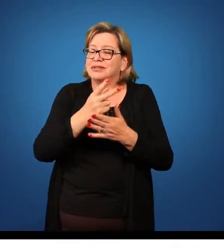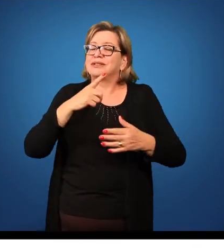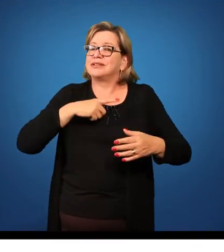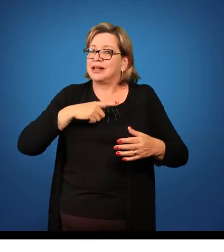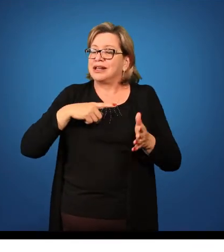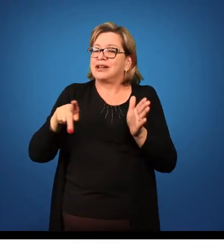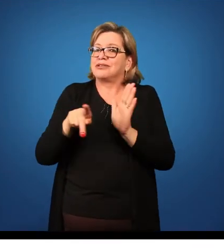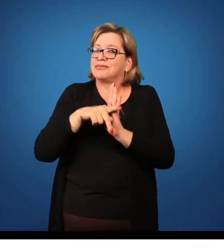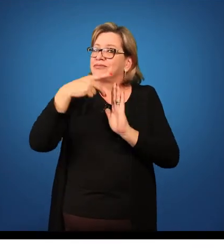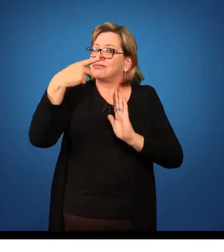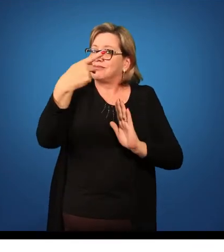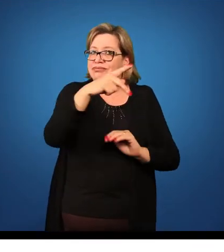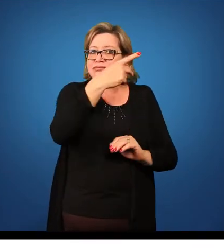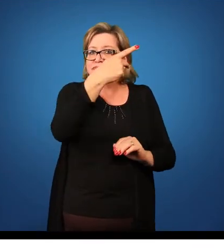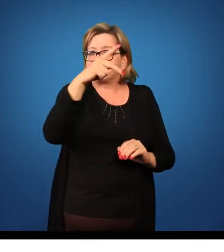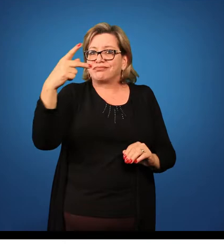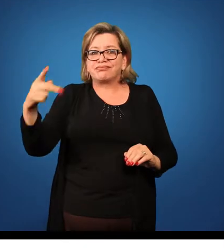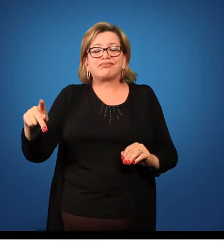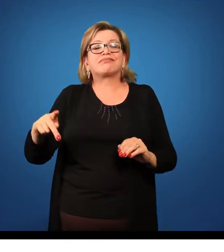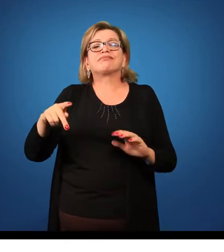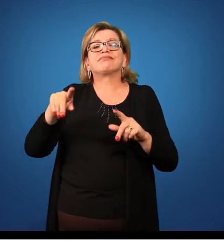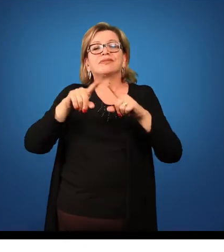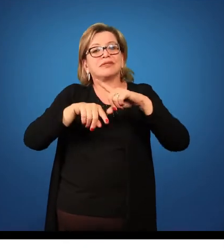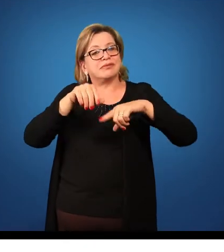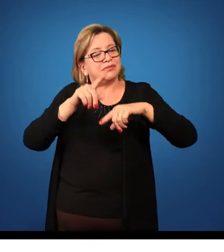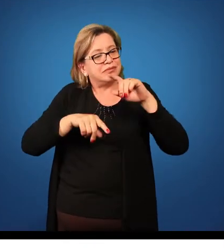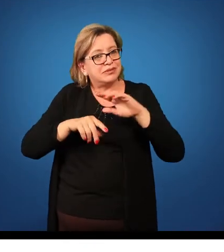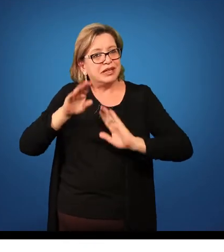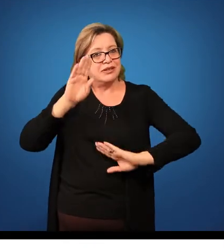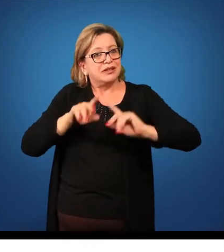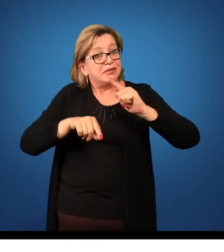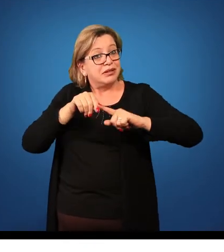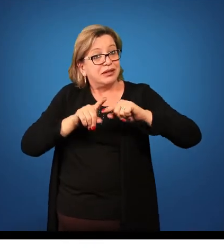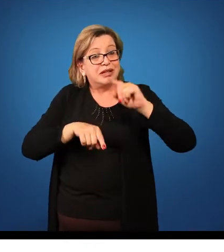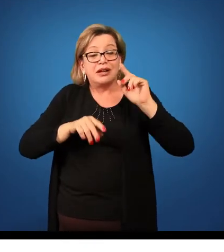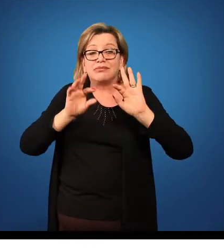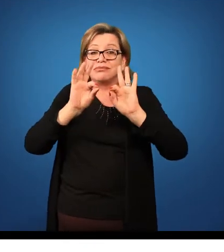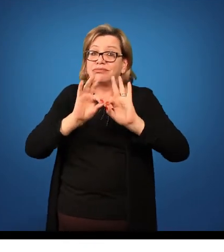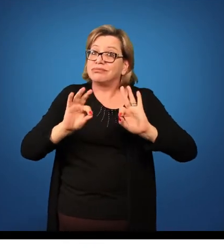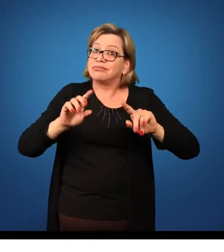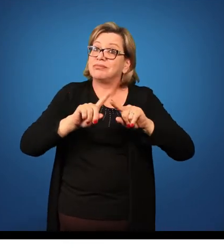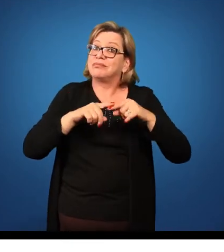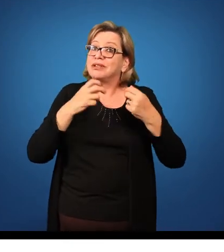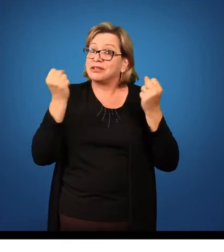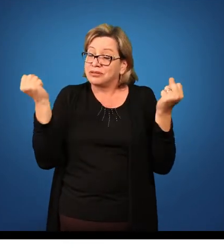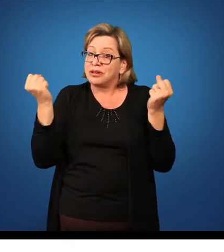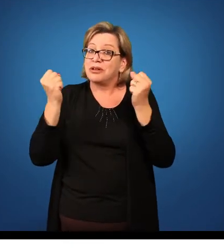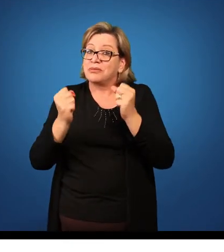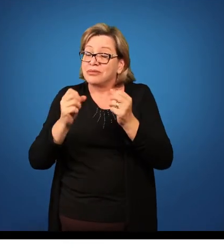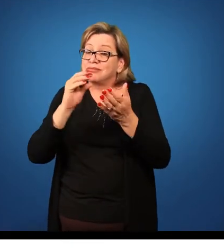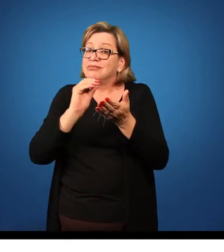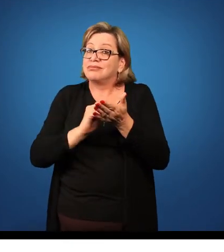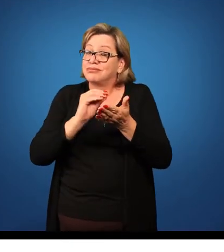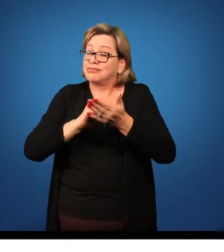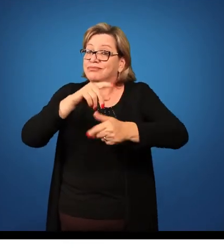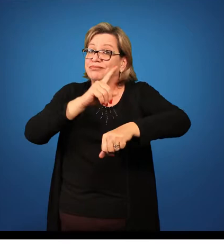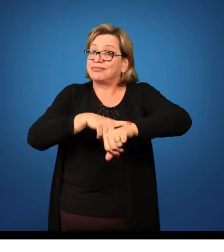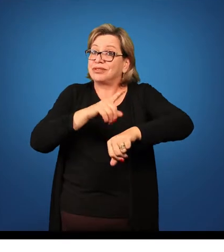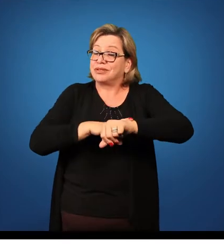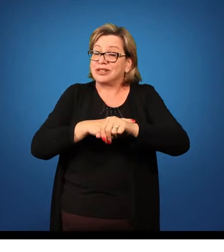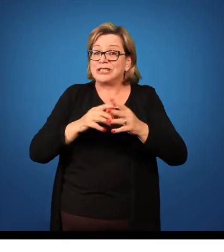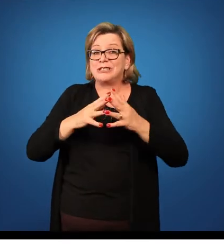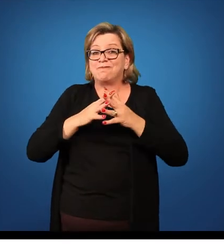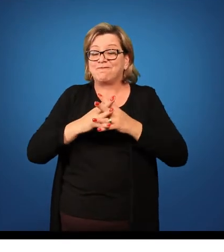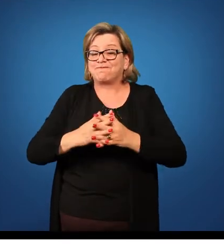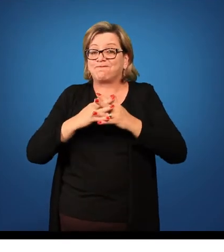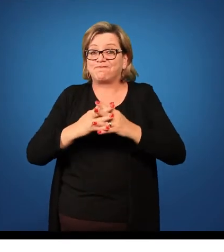material. Apesar de parecer um material extremamente simples, ele pode fazer falta no momento e ele pode modificar completamente o planejamento de sua aula.